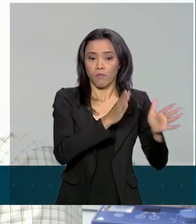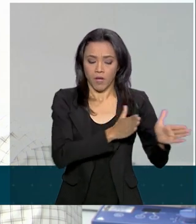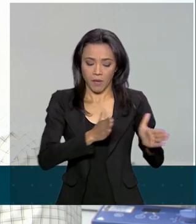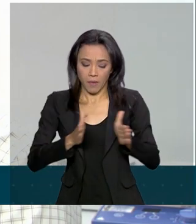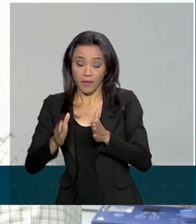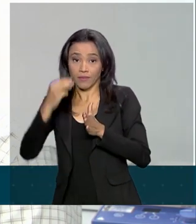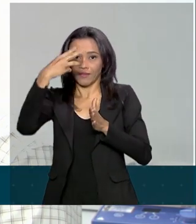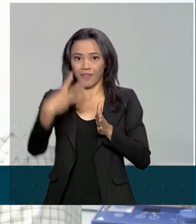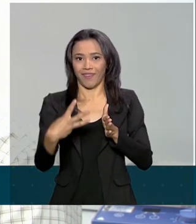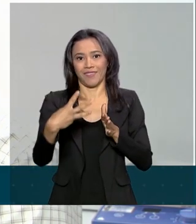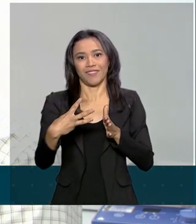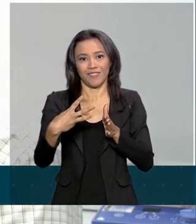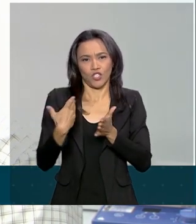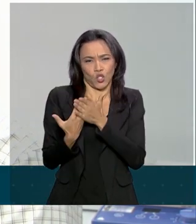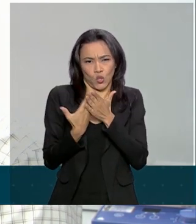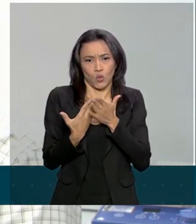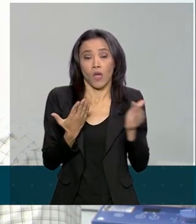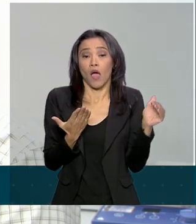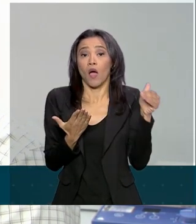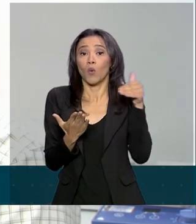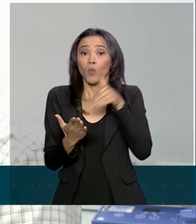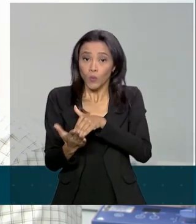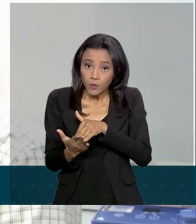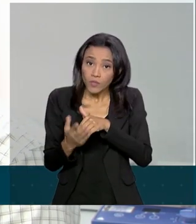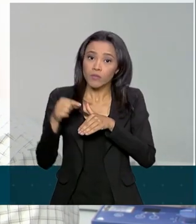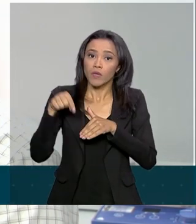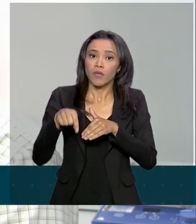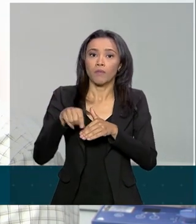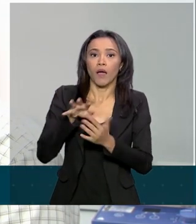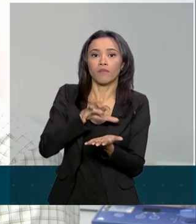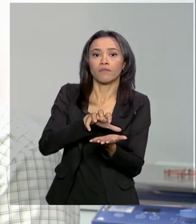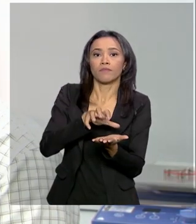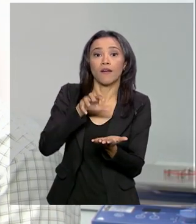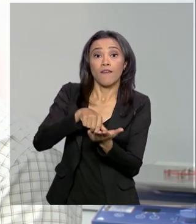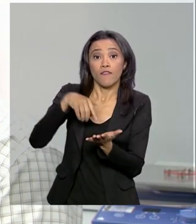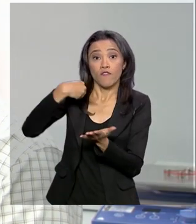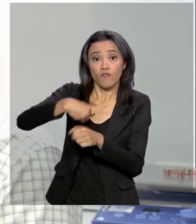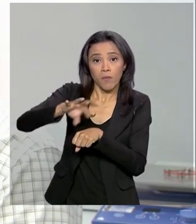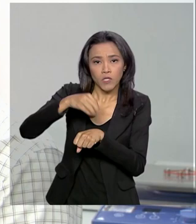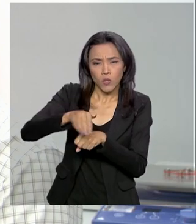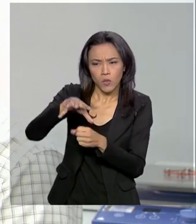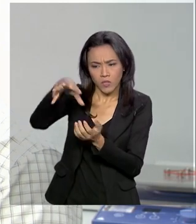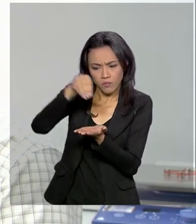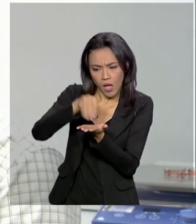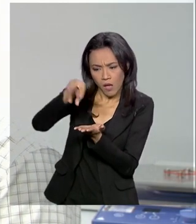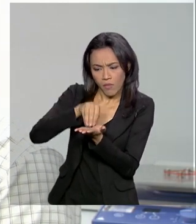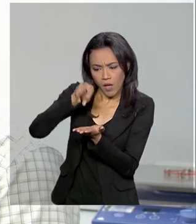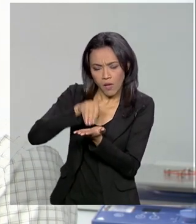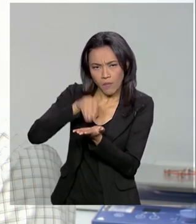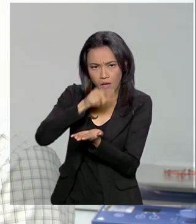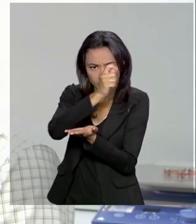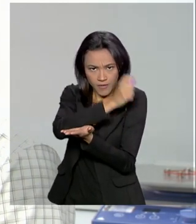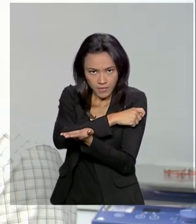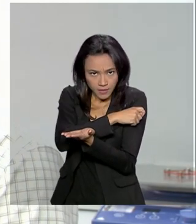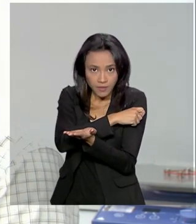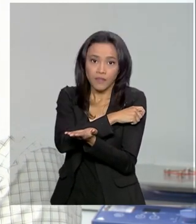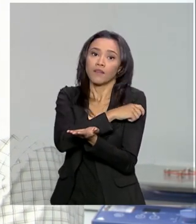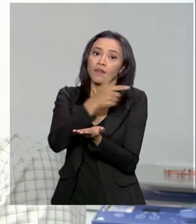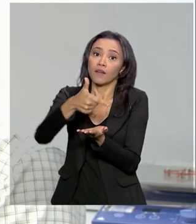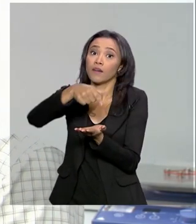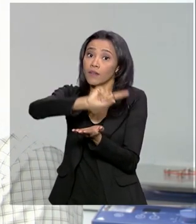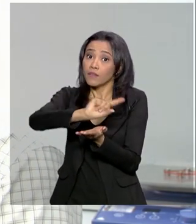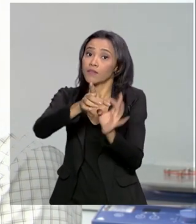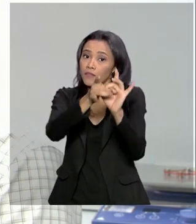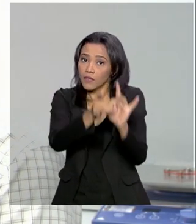estudo, que é a última etapa clínica para gerar dados de eficácia da vacina antes de poder pedir o registro sanitário na Anvisa.